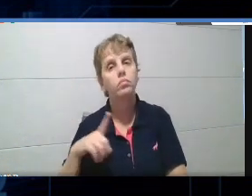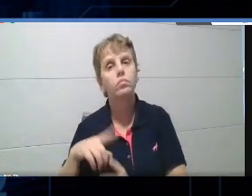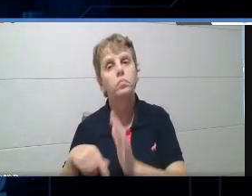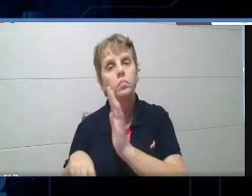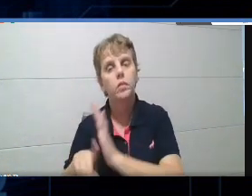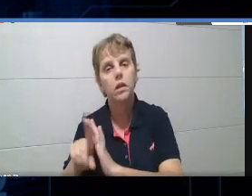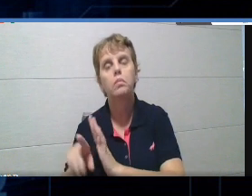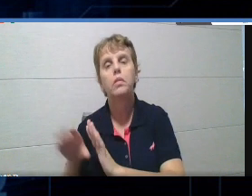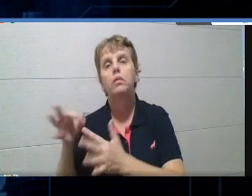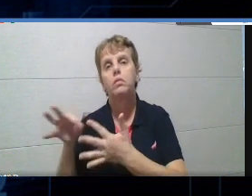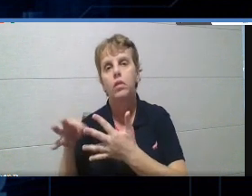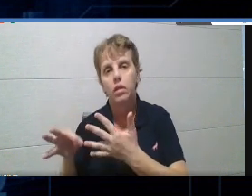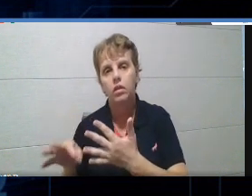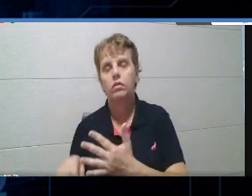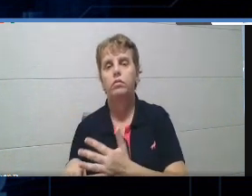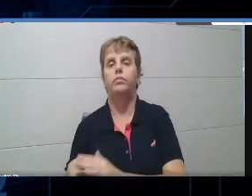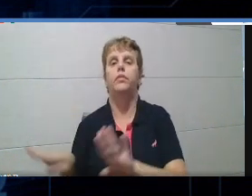as opções.